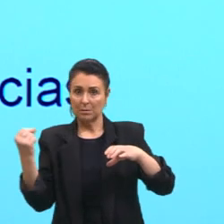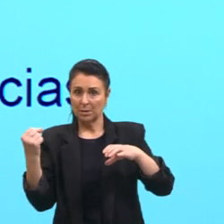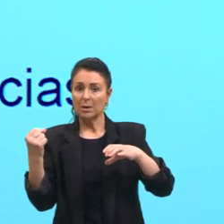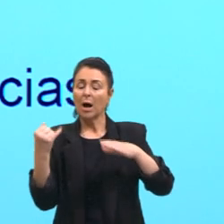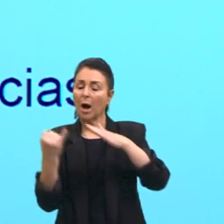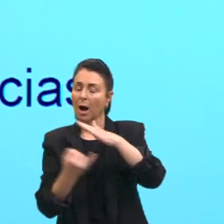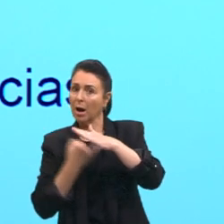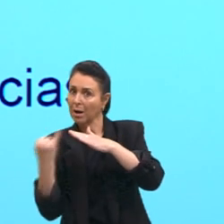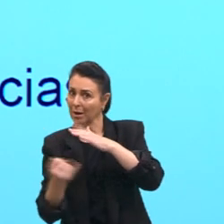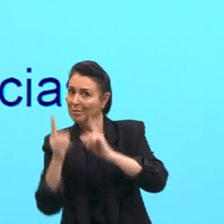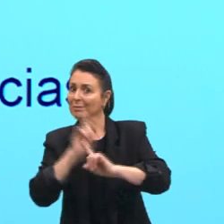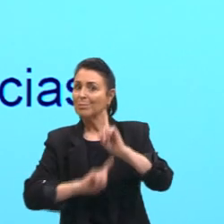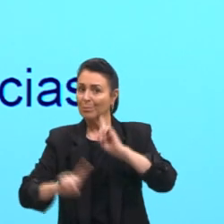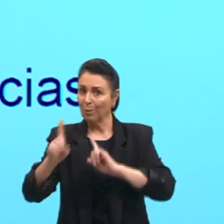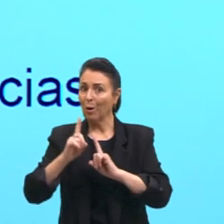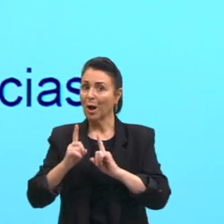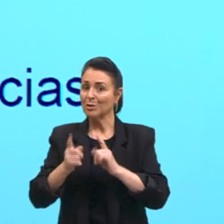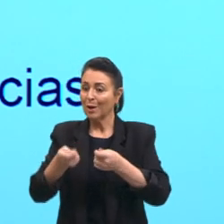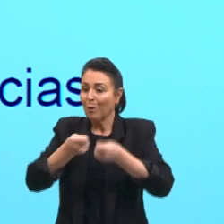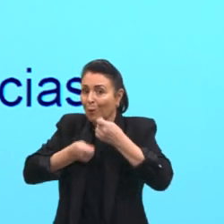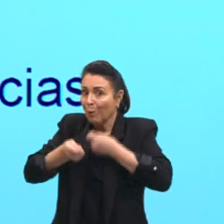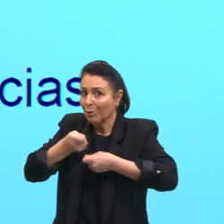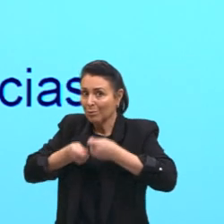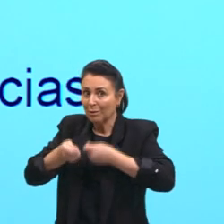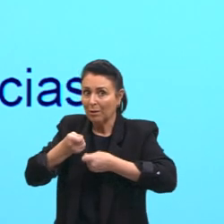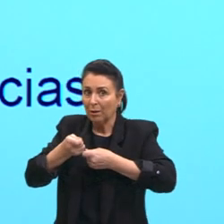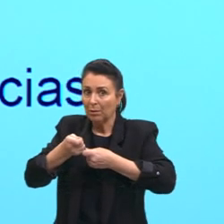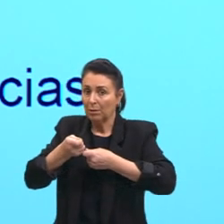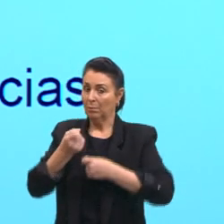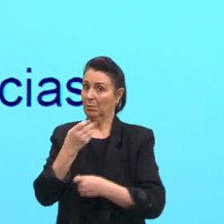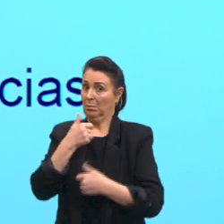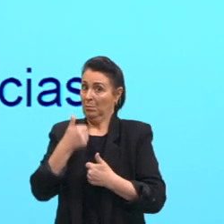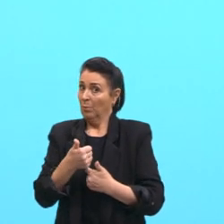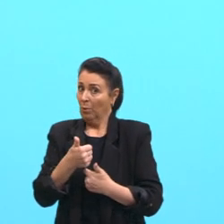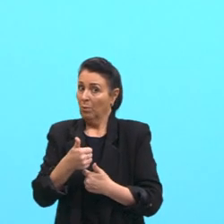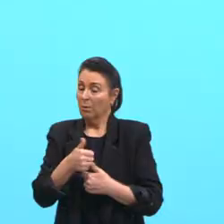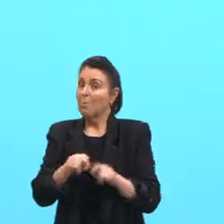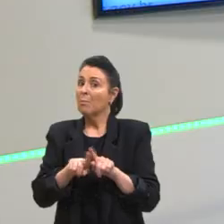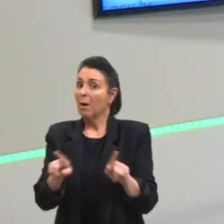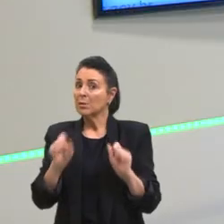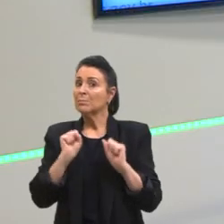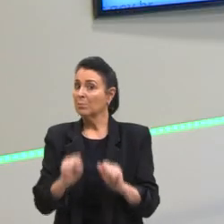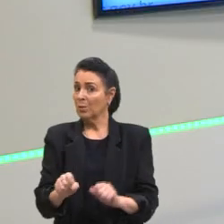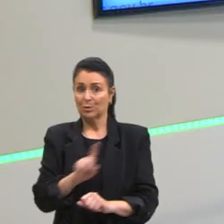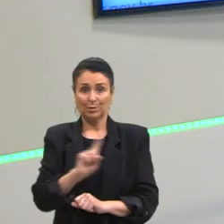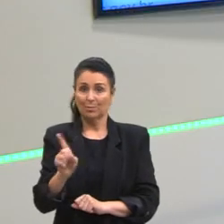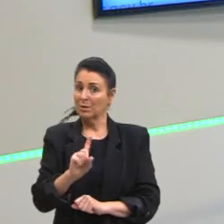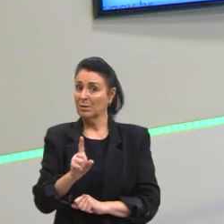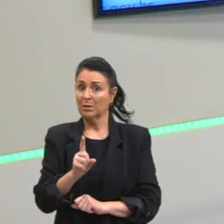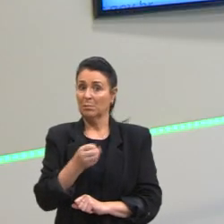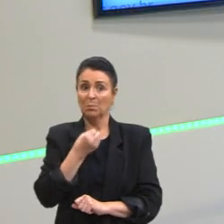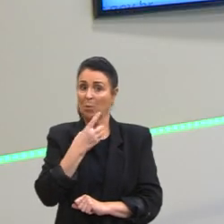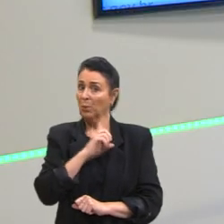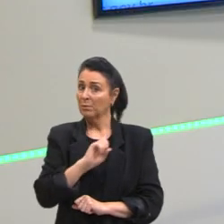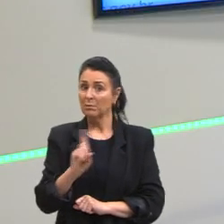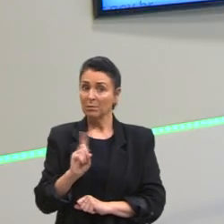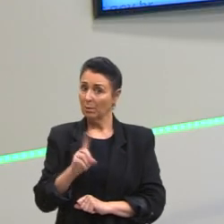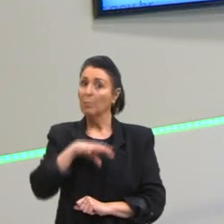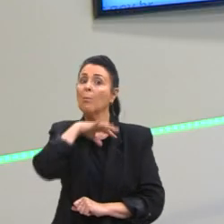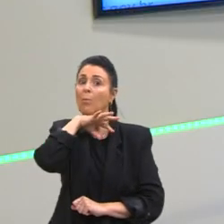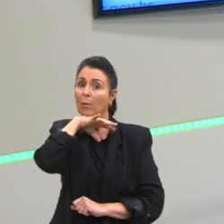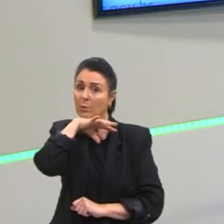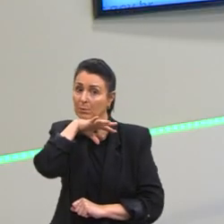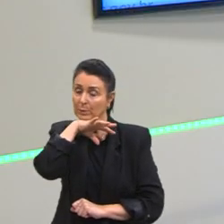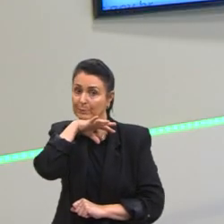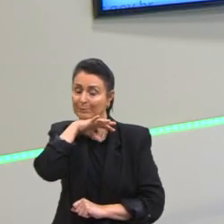que pode ser para o bem ou talvez não para o tão bem. Olha só, a